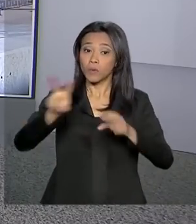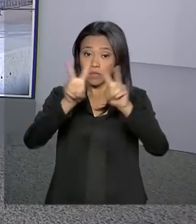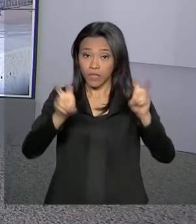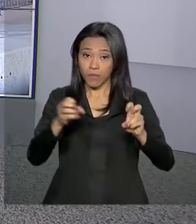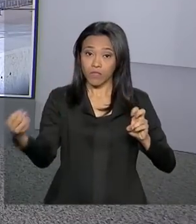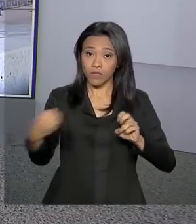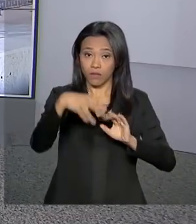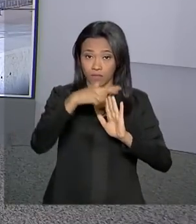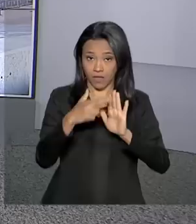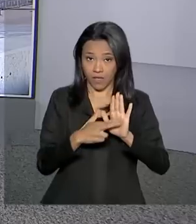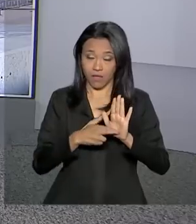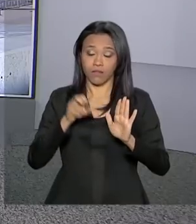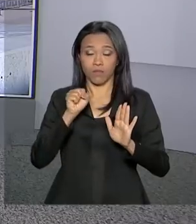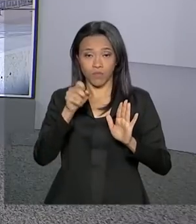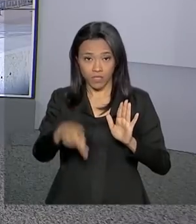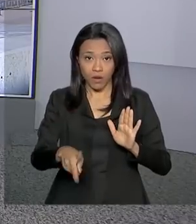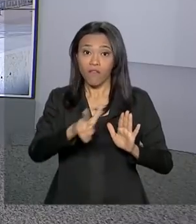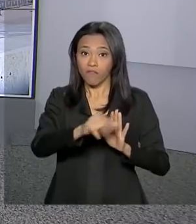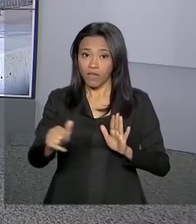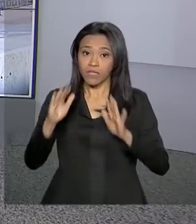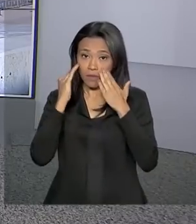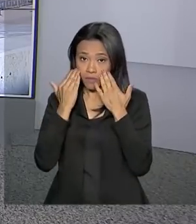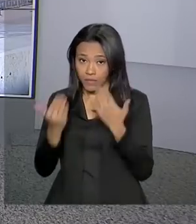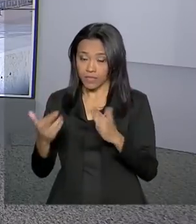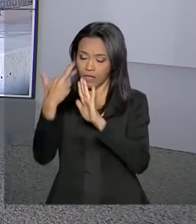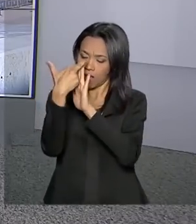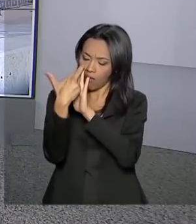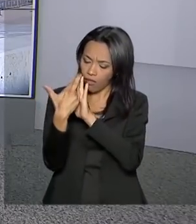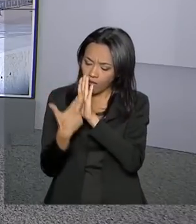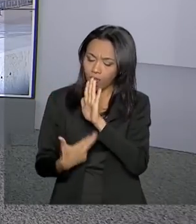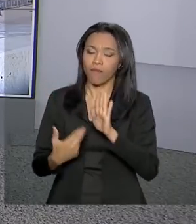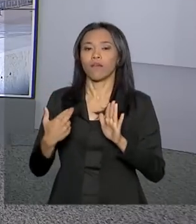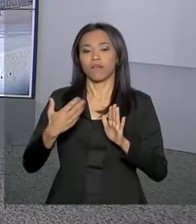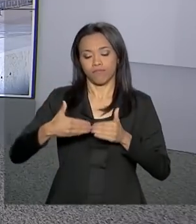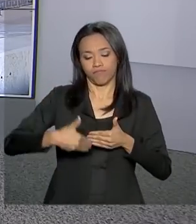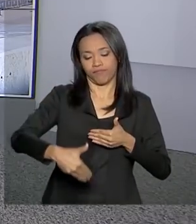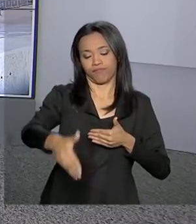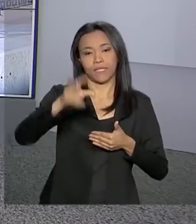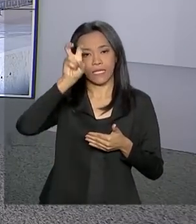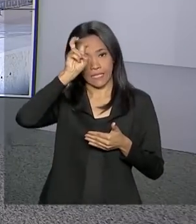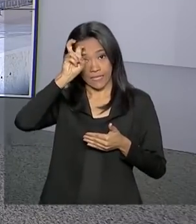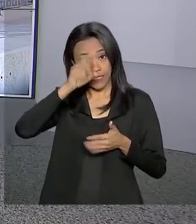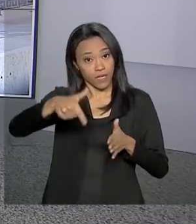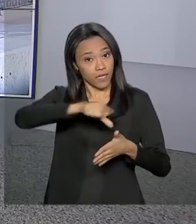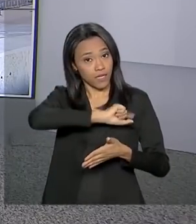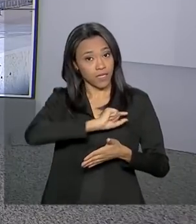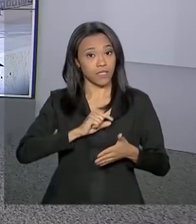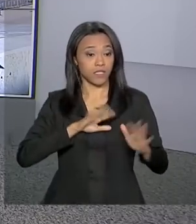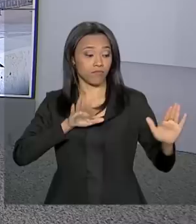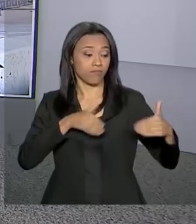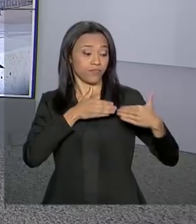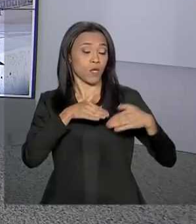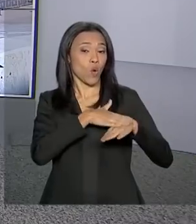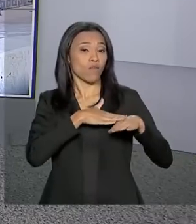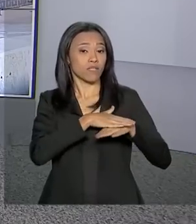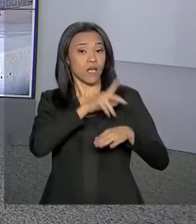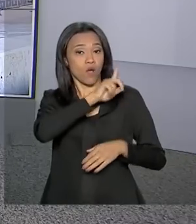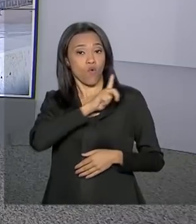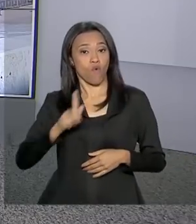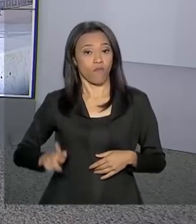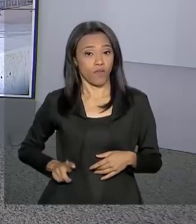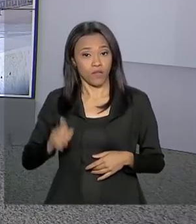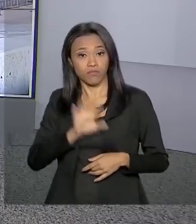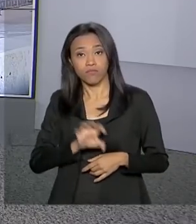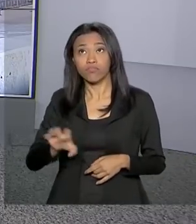Previdência. O parecer deve ser apresentado na Comissão Especial nesta quinta-feira. Antes, o relator quer conversar com governadores que estão